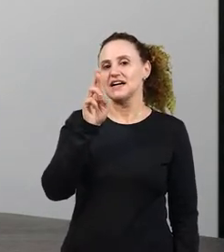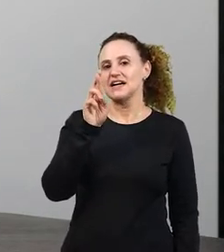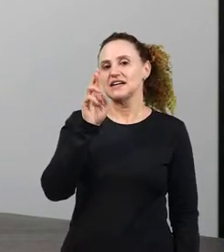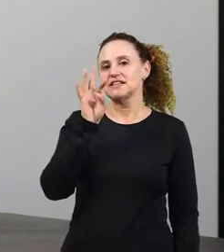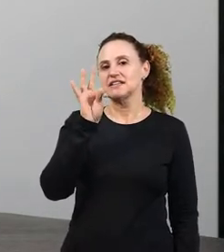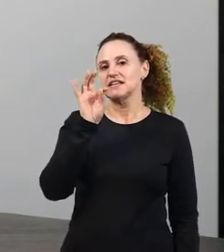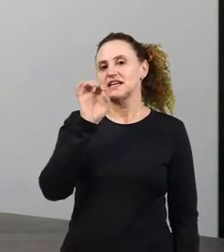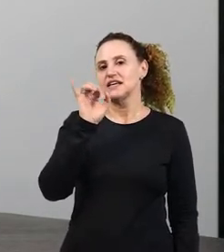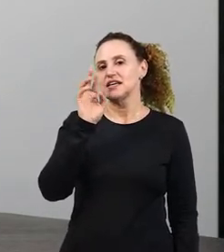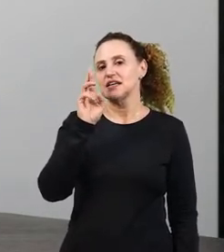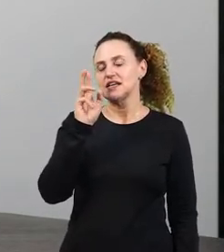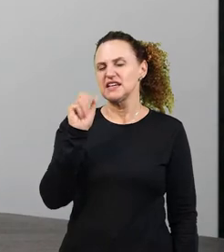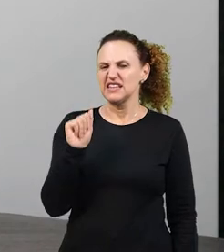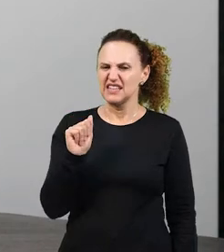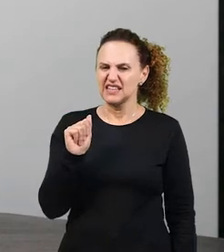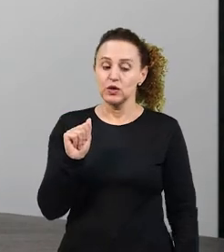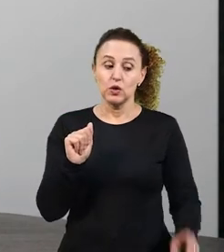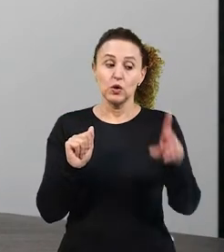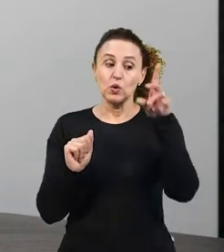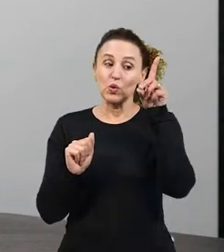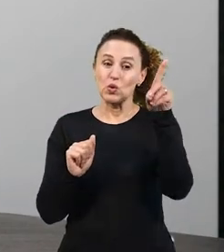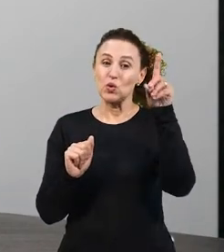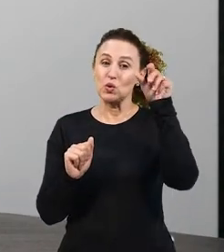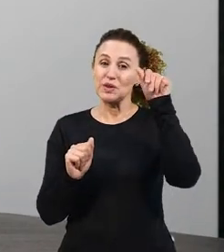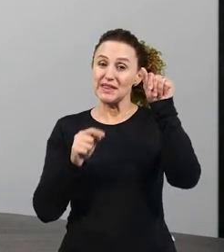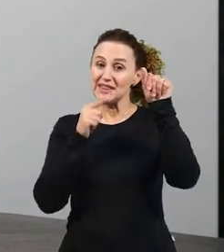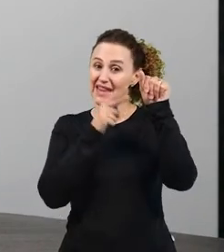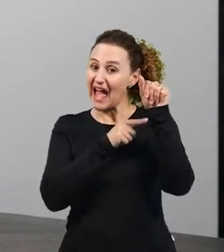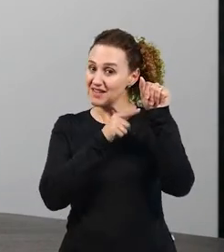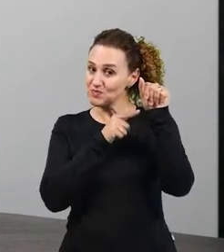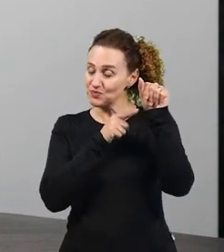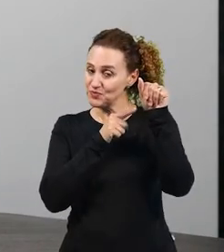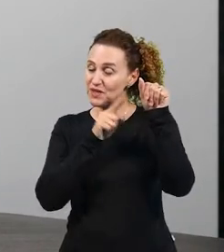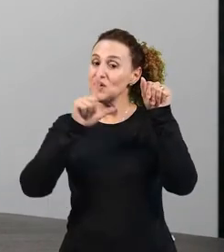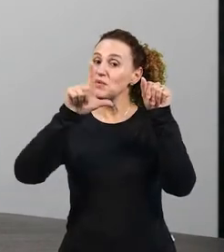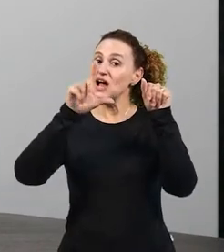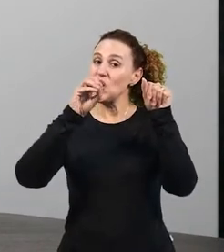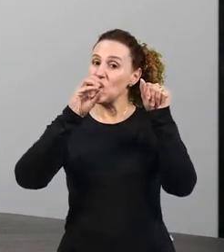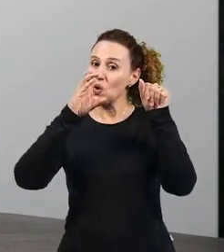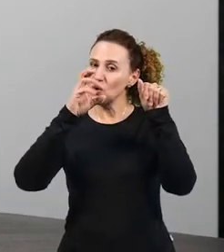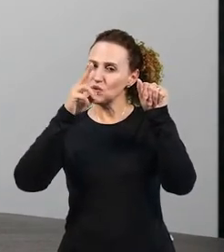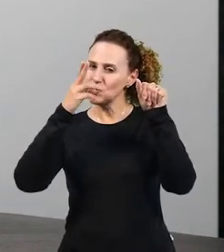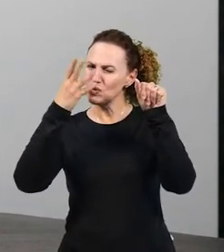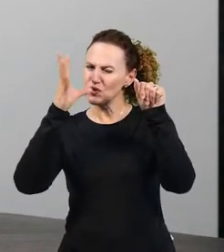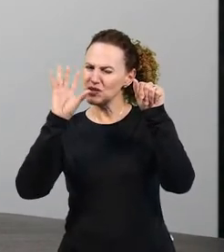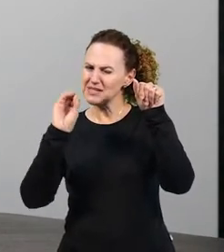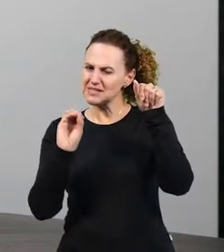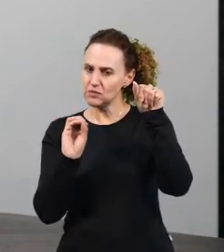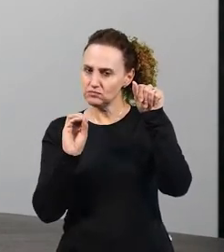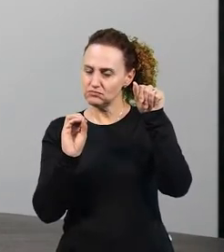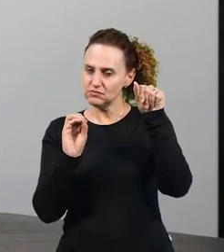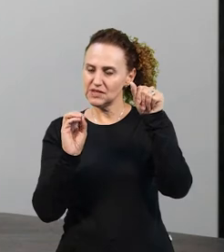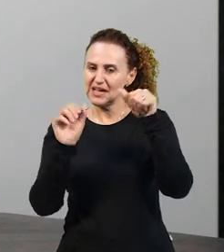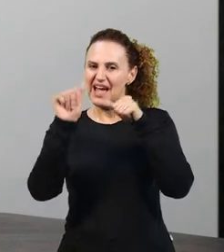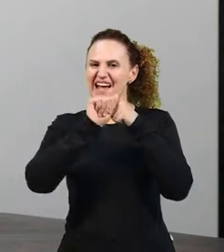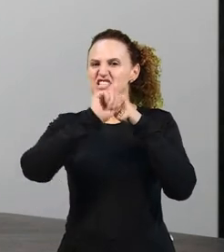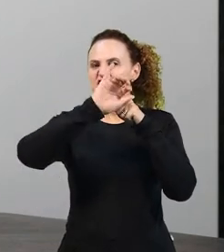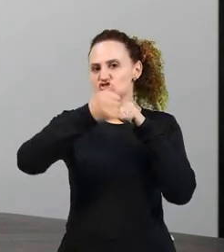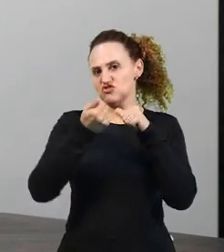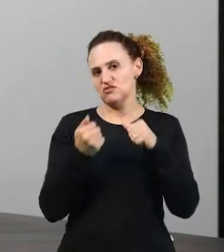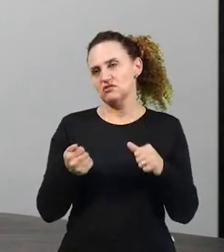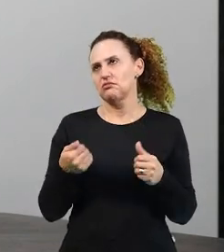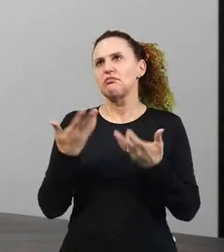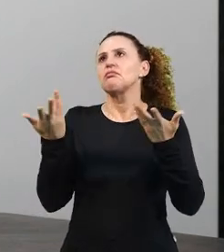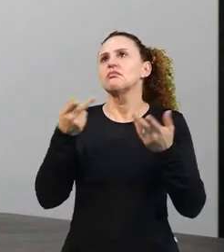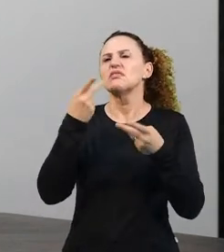carteira carteira carteira é uma locução adjetiva que está falando de quem que é essa carteira de dinheiro?